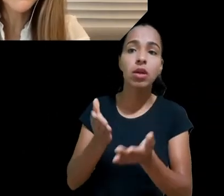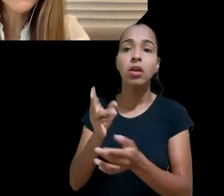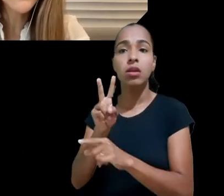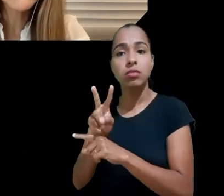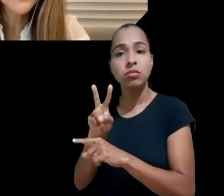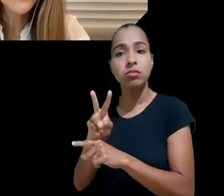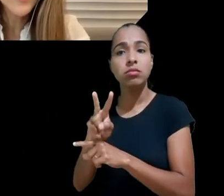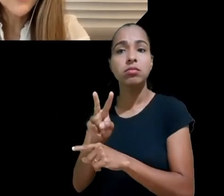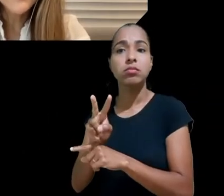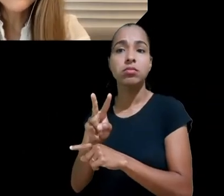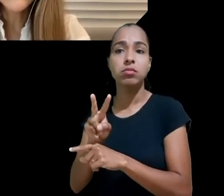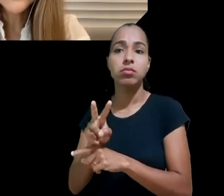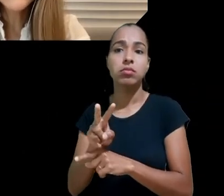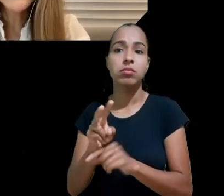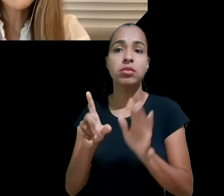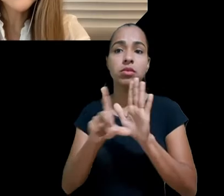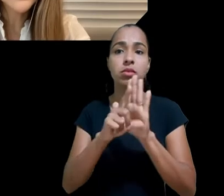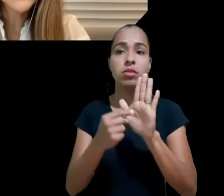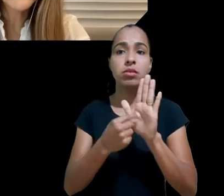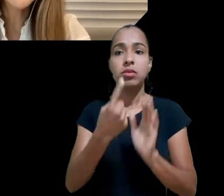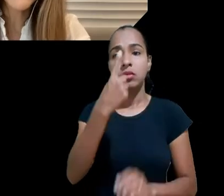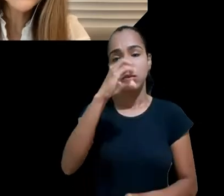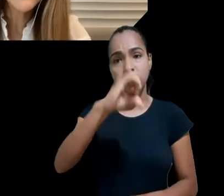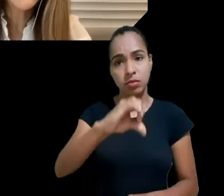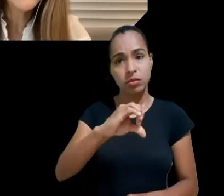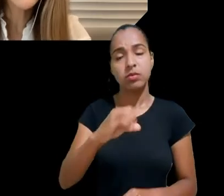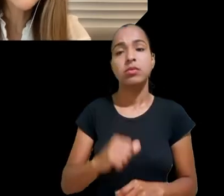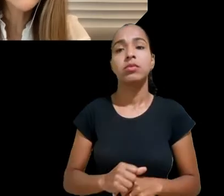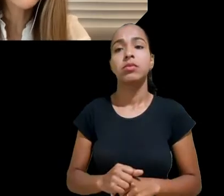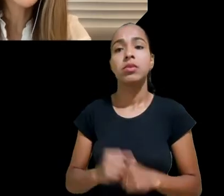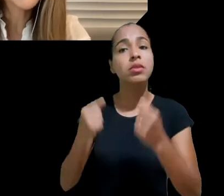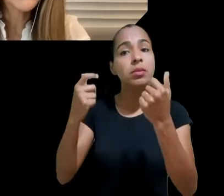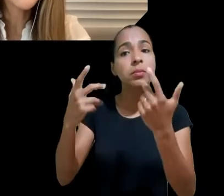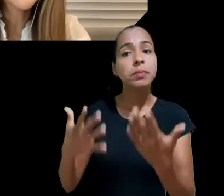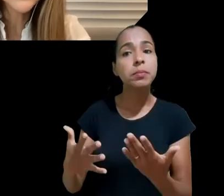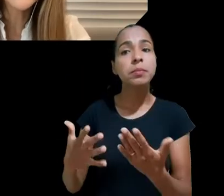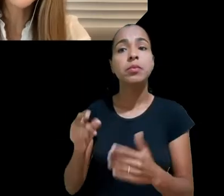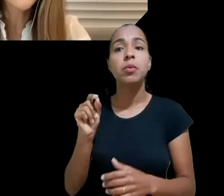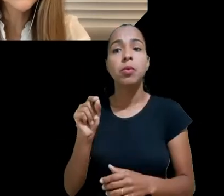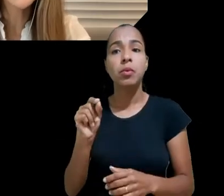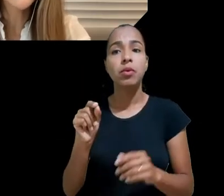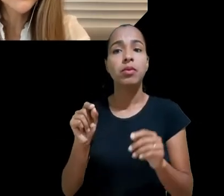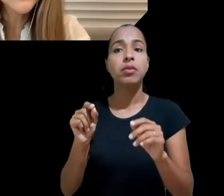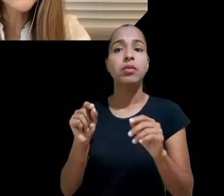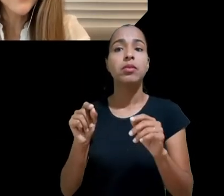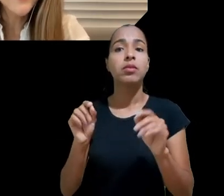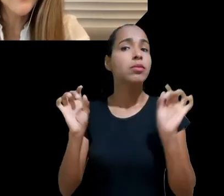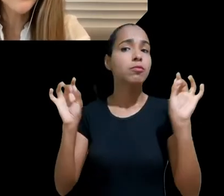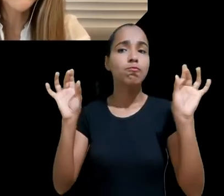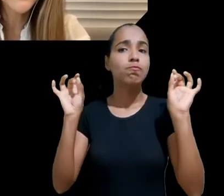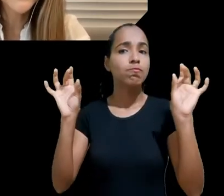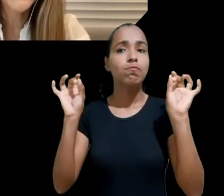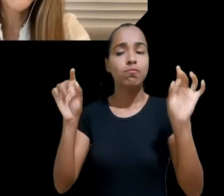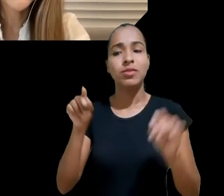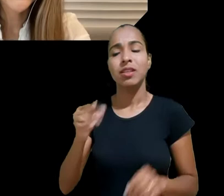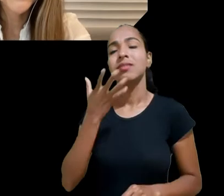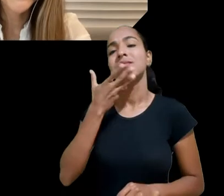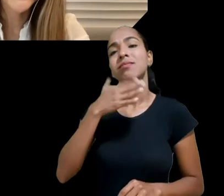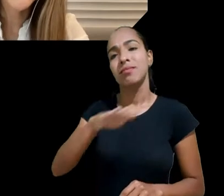19 do Marco Civil, levando em consideração especialmente o princípio do melhor interesse da criança e do adolescente.